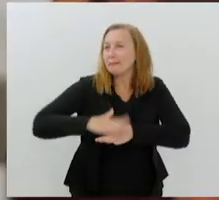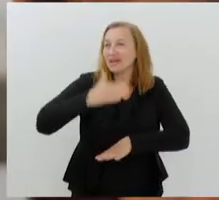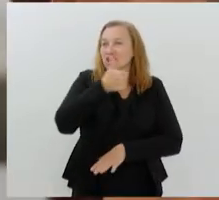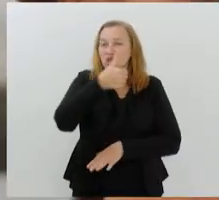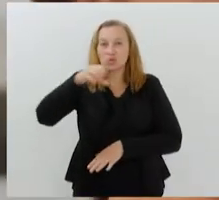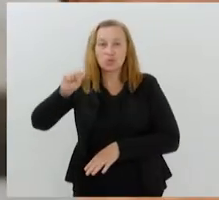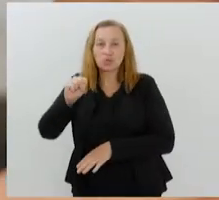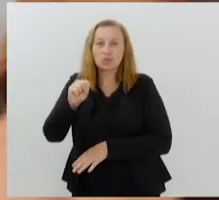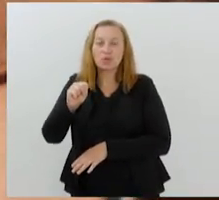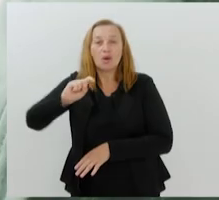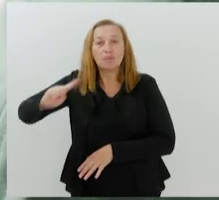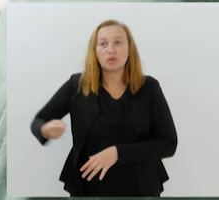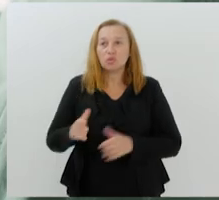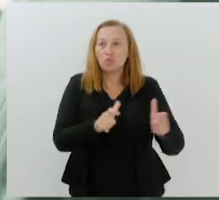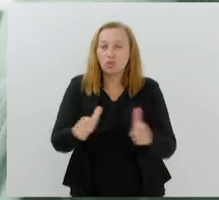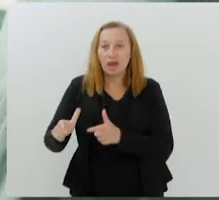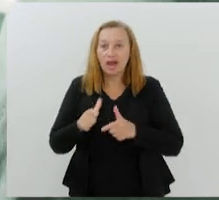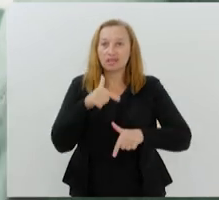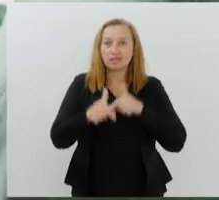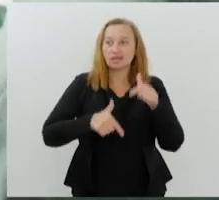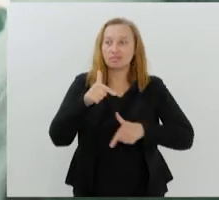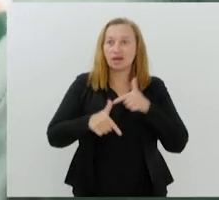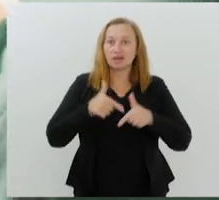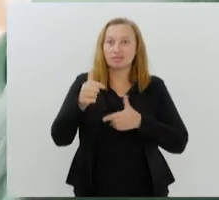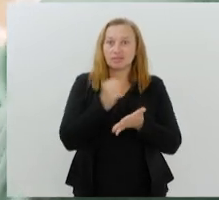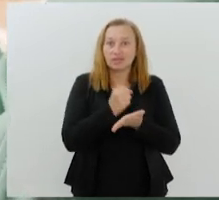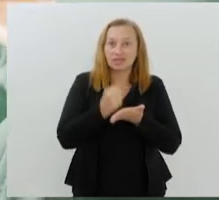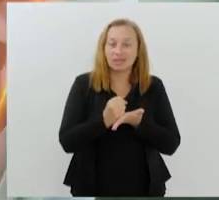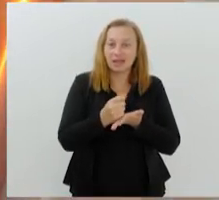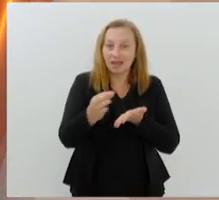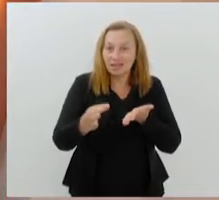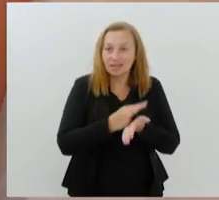mil postos de trabalho com carteira assinada em agosto.